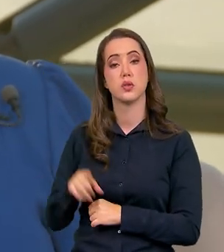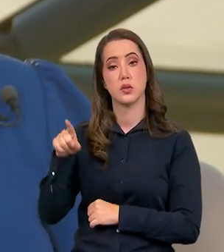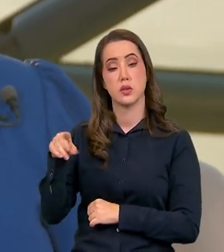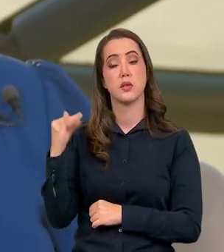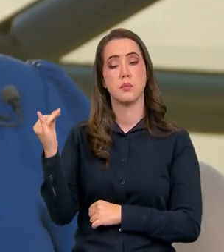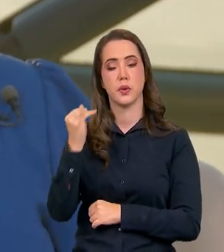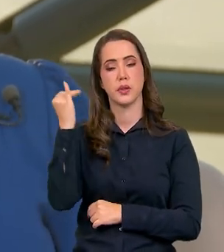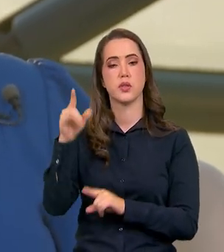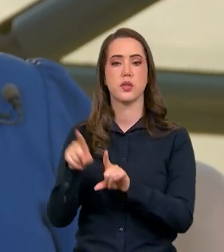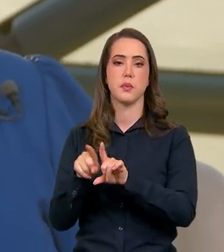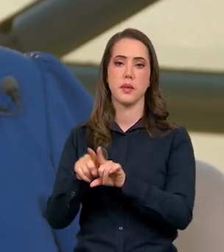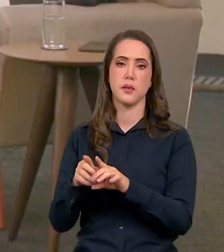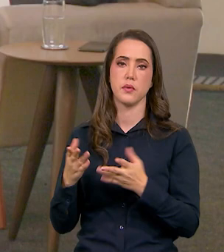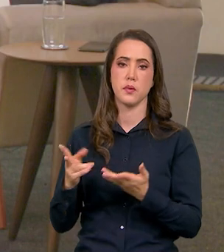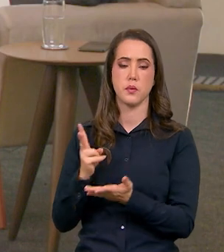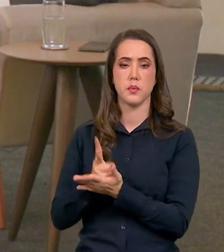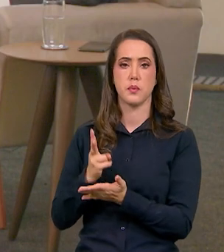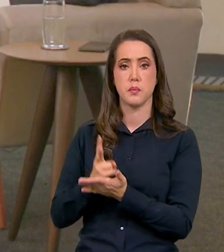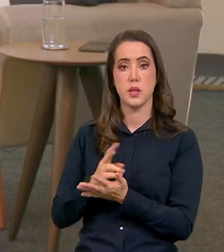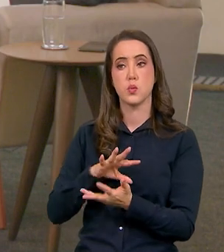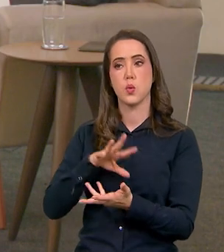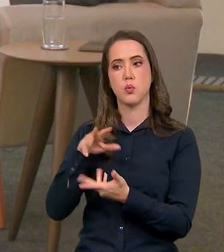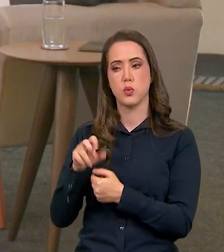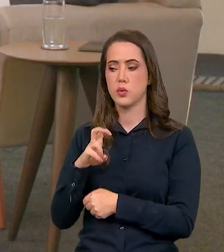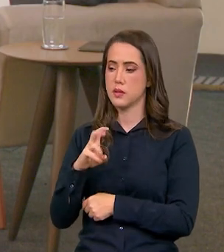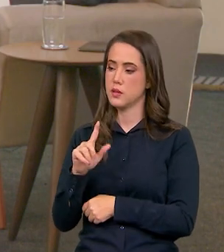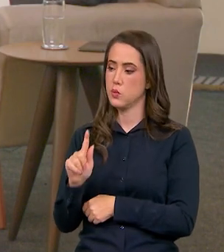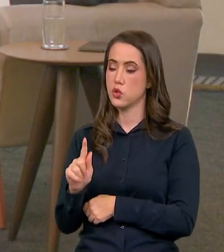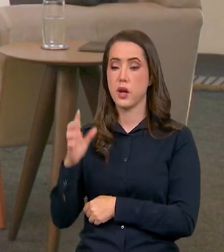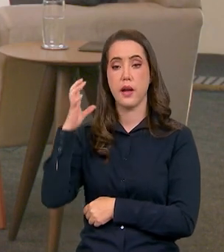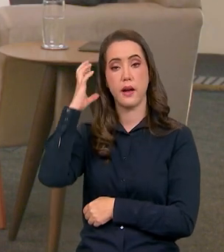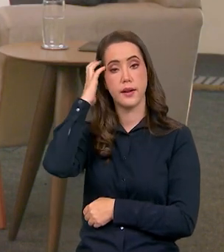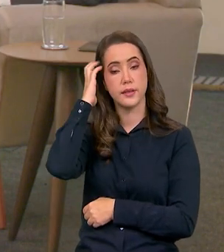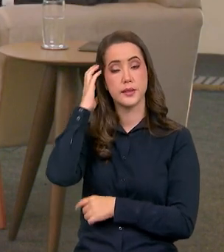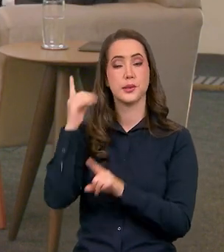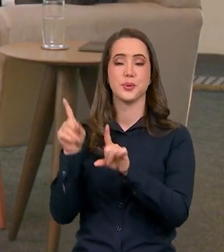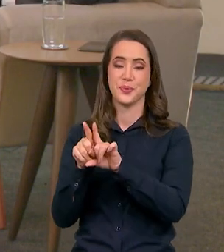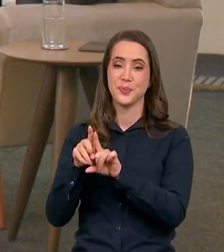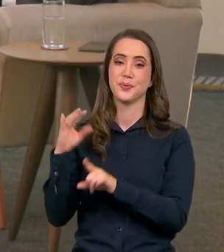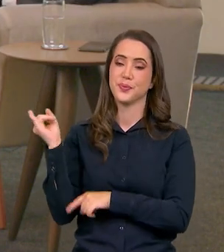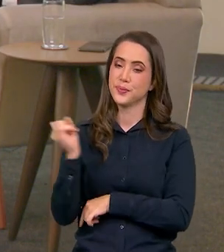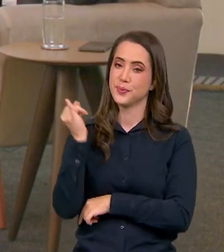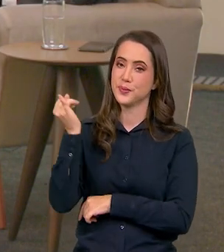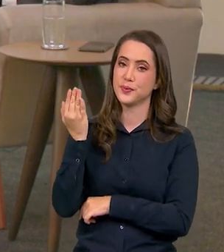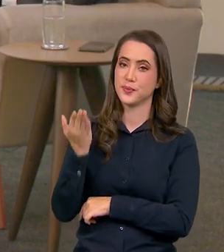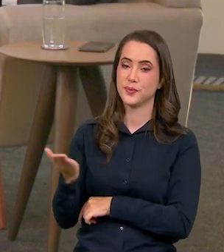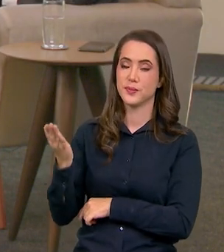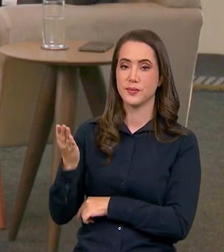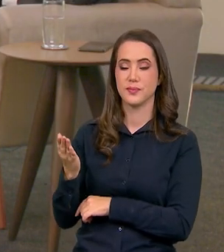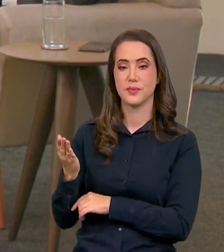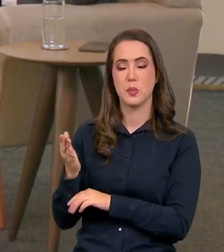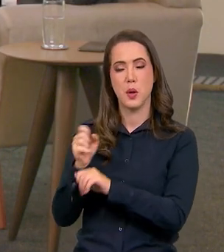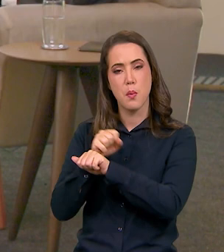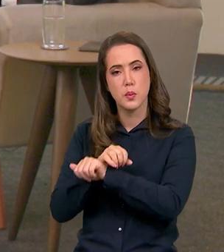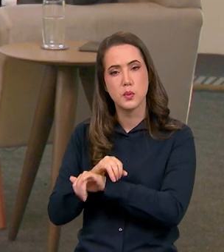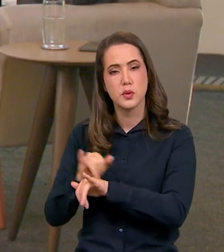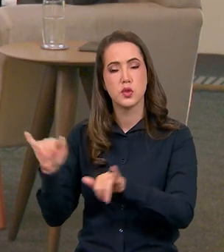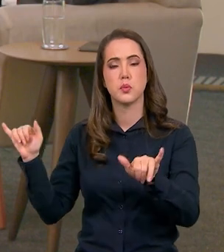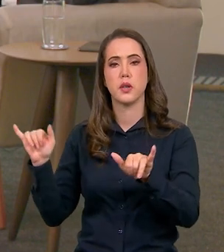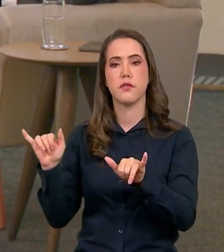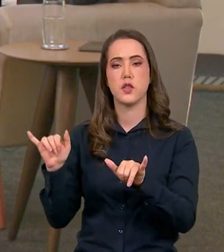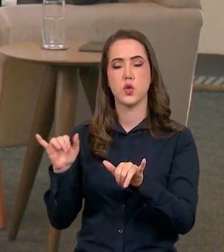continua com a sua importância apesar de um mundo de 5G o rádio também continua sendo um difusor